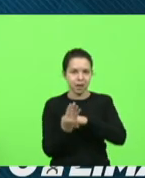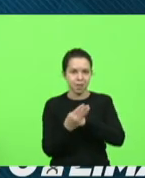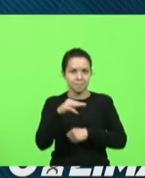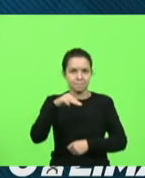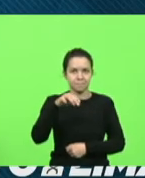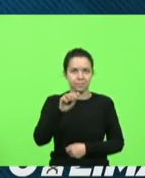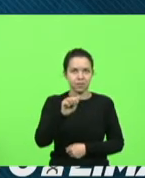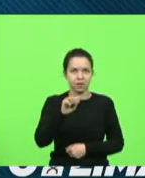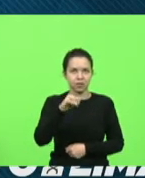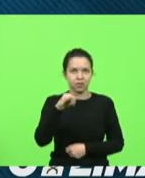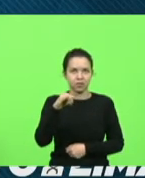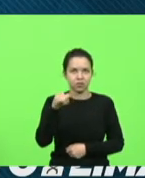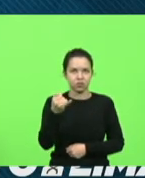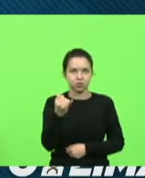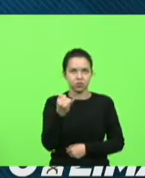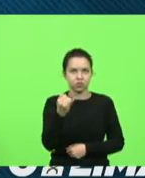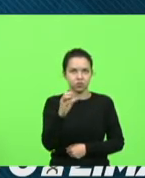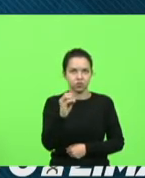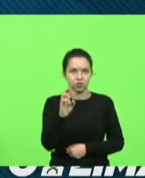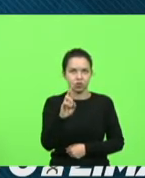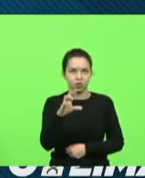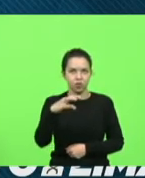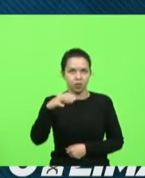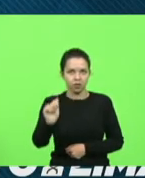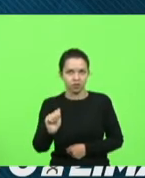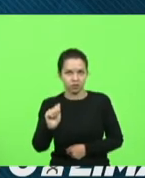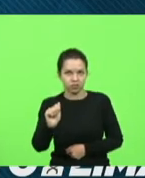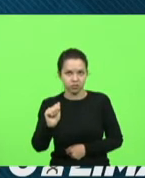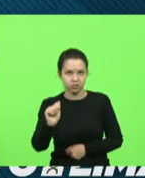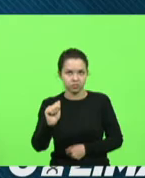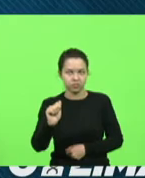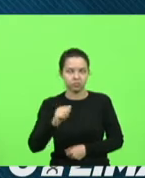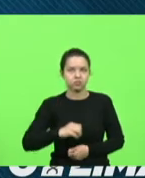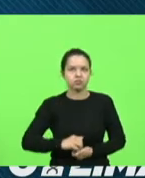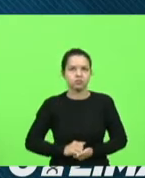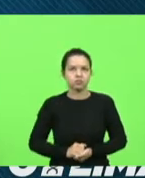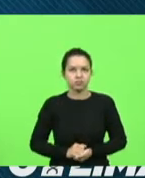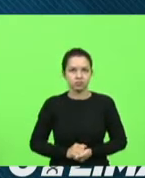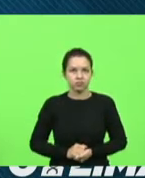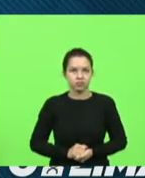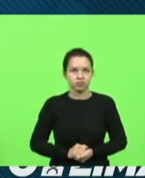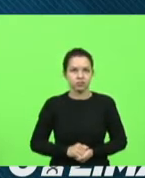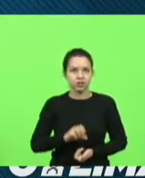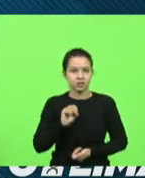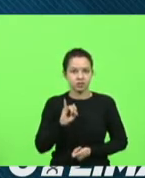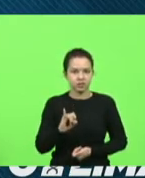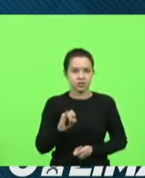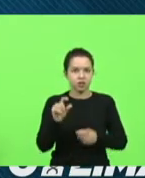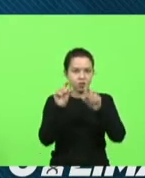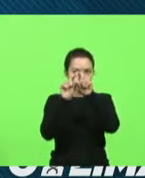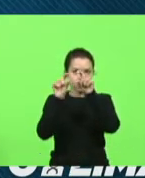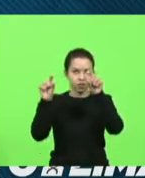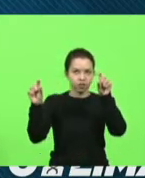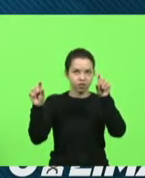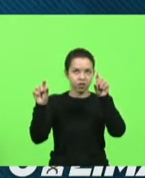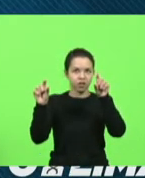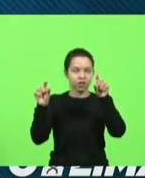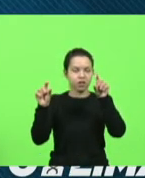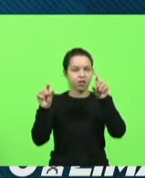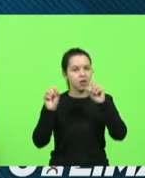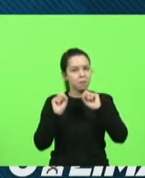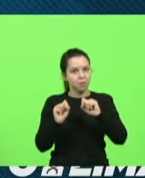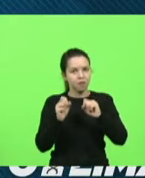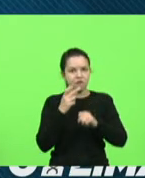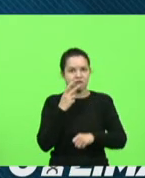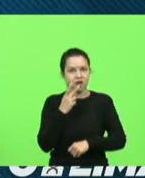sabem onde fica o bairro Majorca mas se eu não tivesse escrito ali em cima bairro Majorca ali eu podia estar